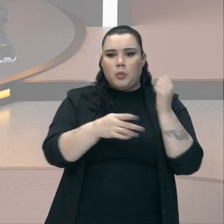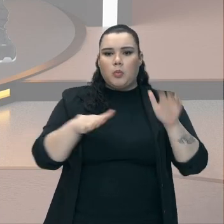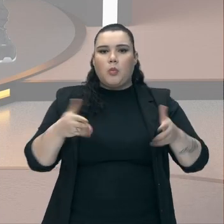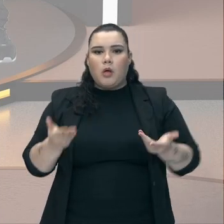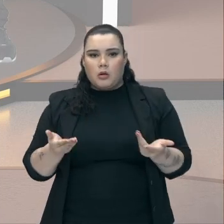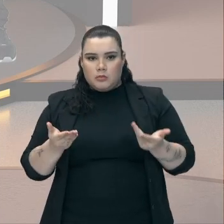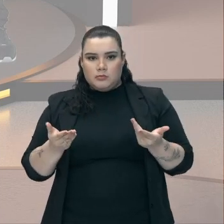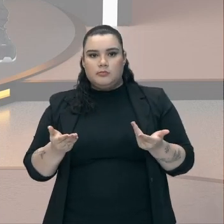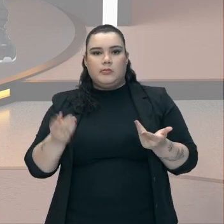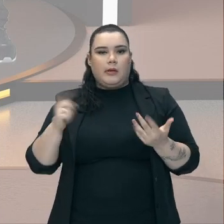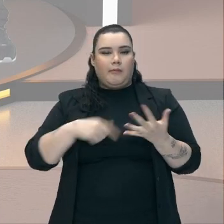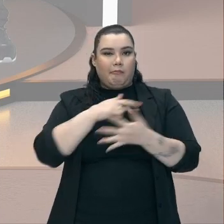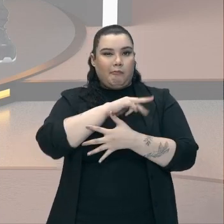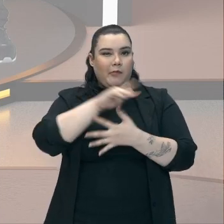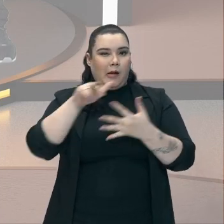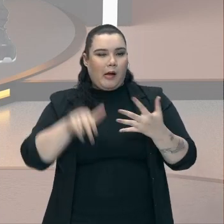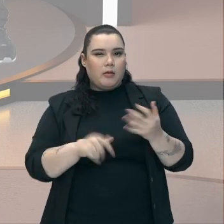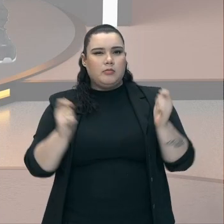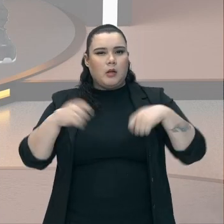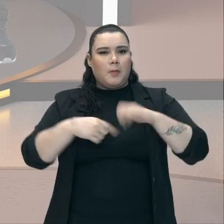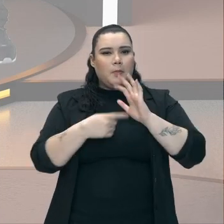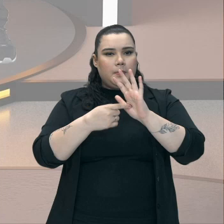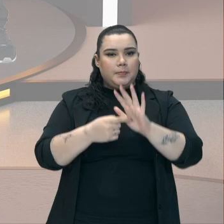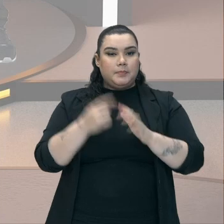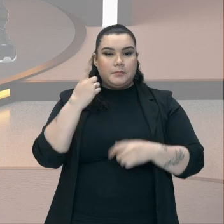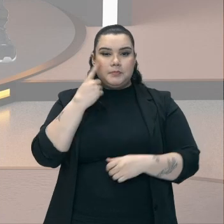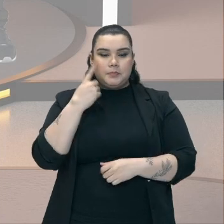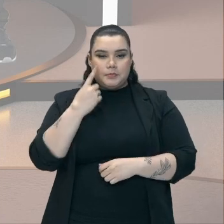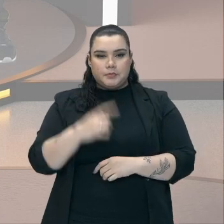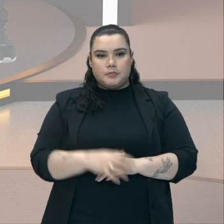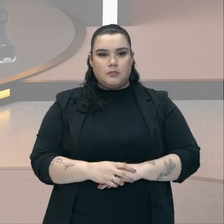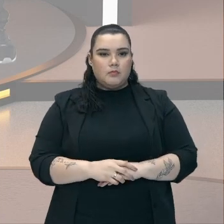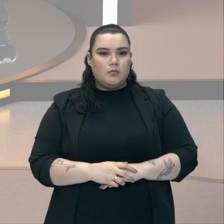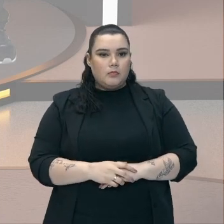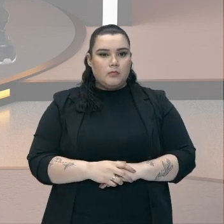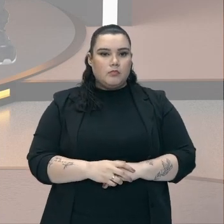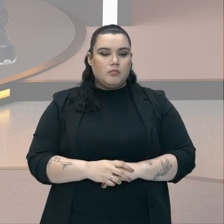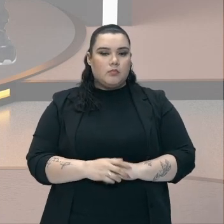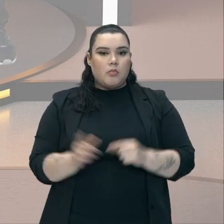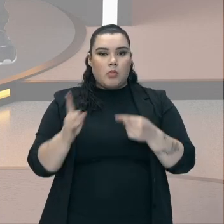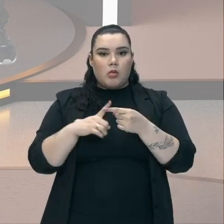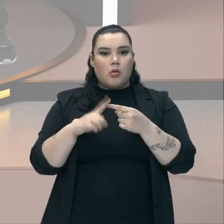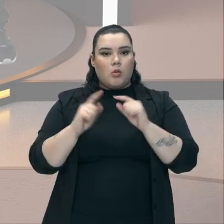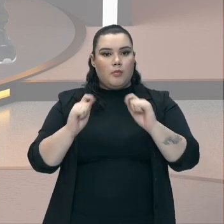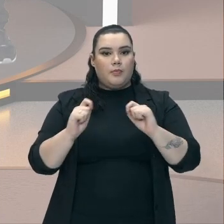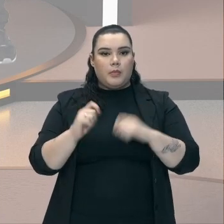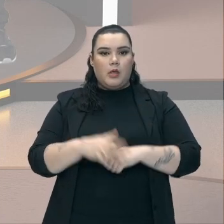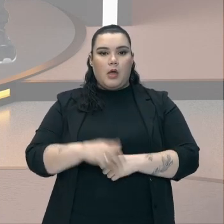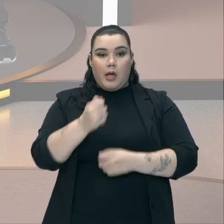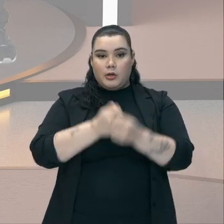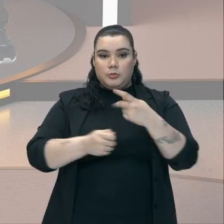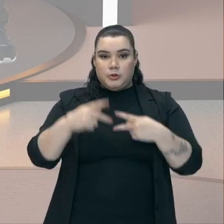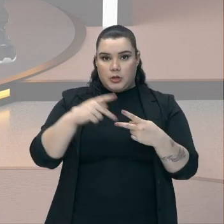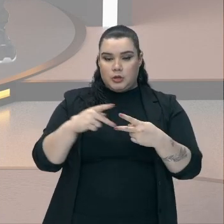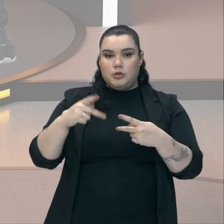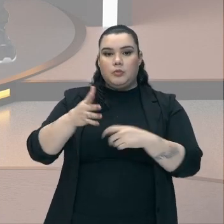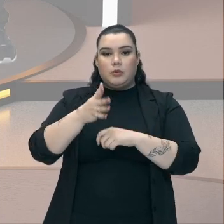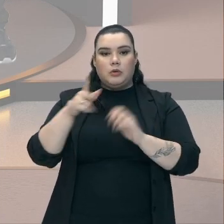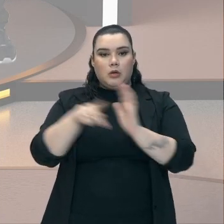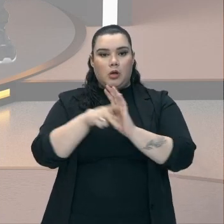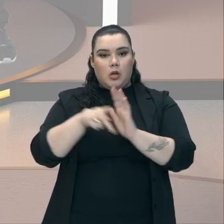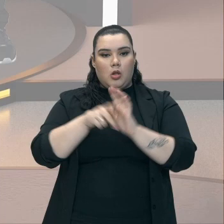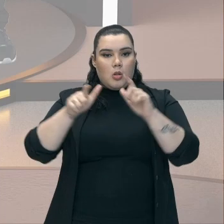Entre as quais A gente pode citar As seguintes Vamos lá Primeira dela O deslocamento Do eixo administrativo Colonial